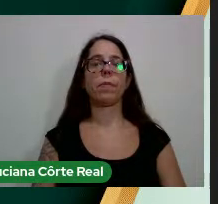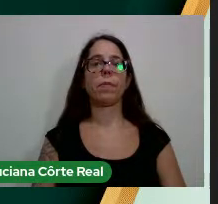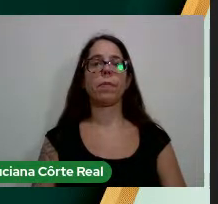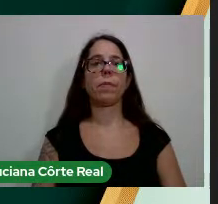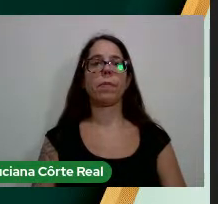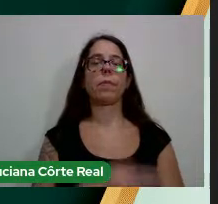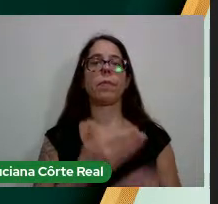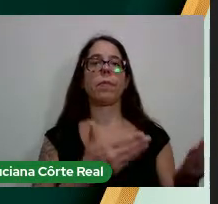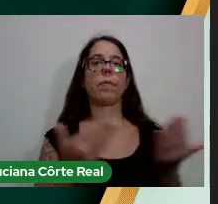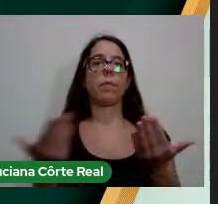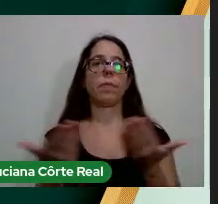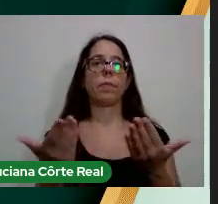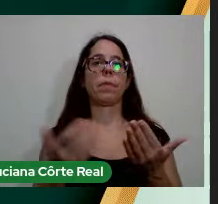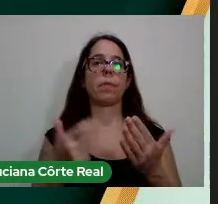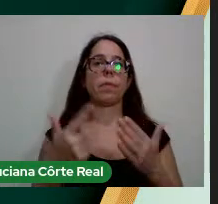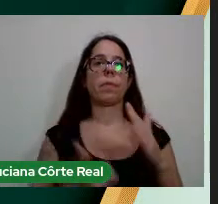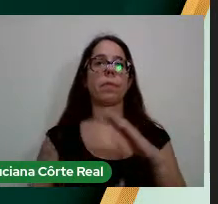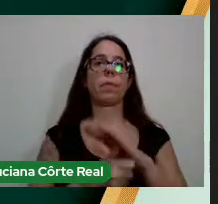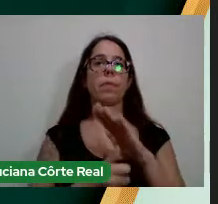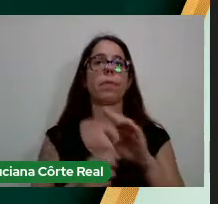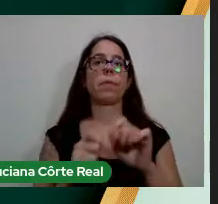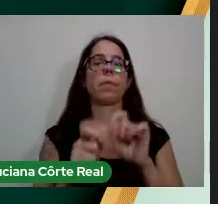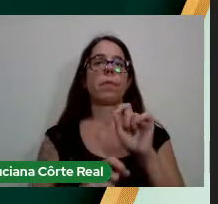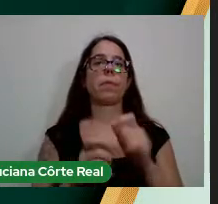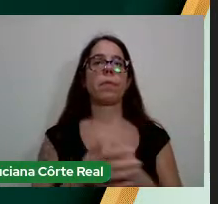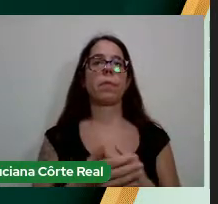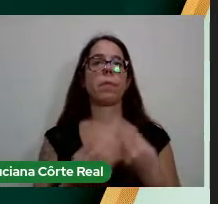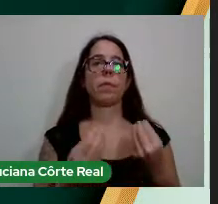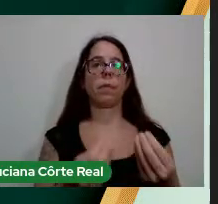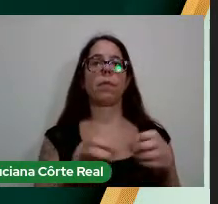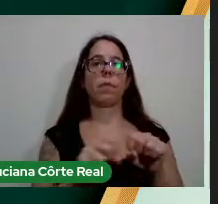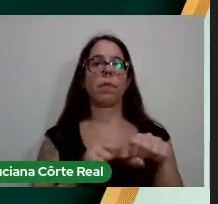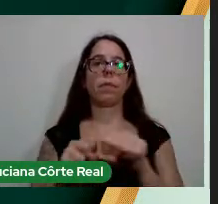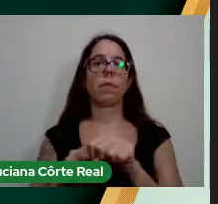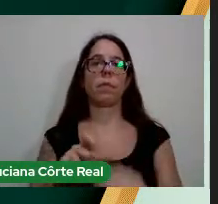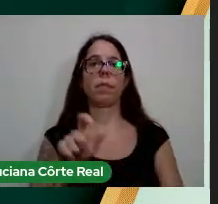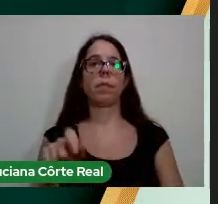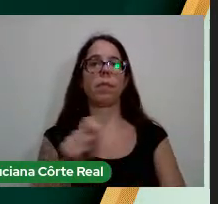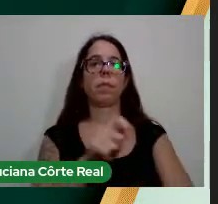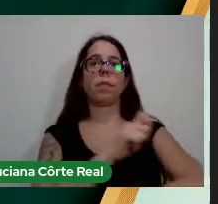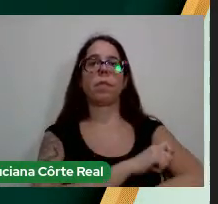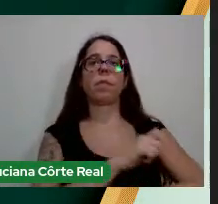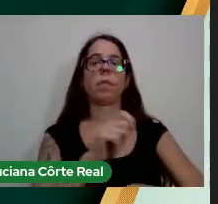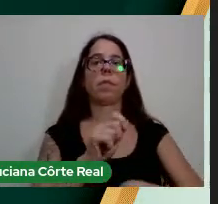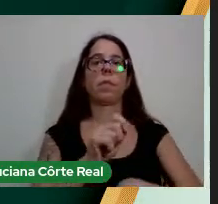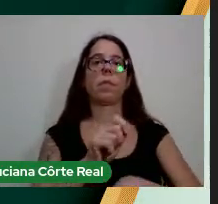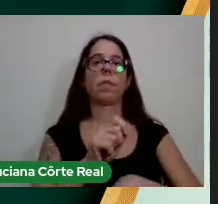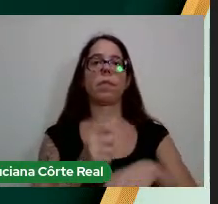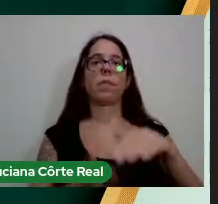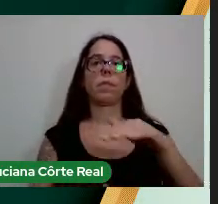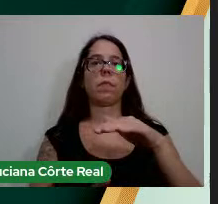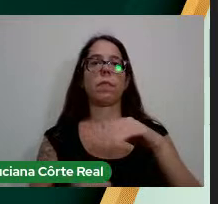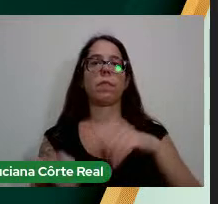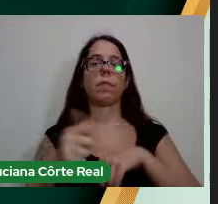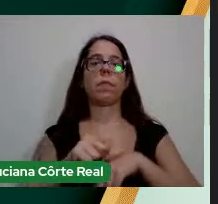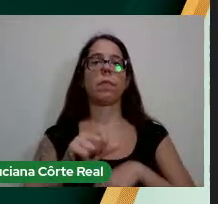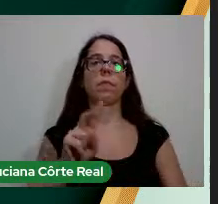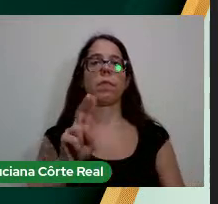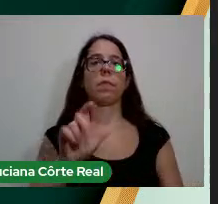Convidamos o pró-reitor para autógrafo do grau às graduandas do polo Uia Negra a seguir o nominado